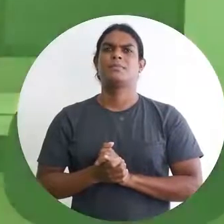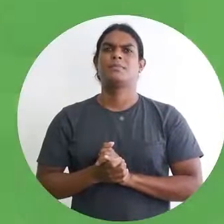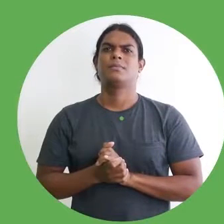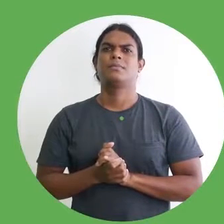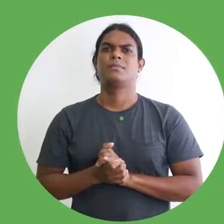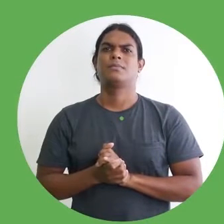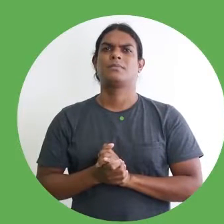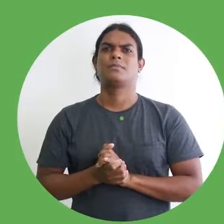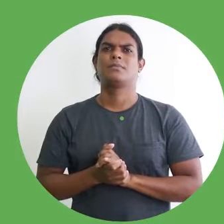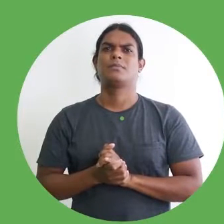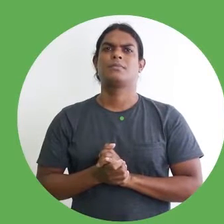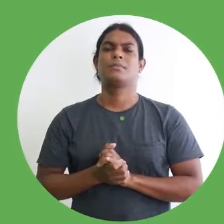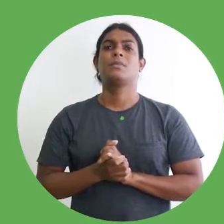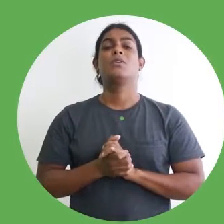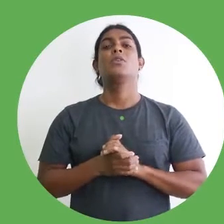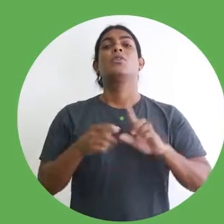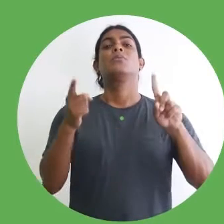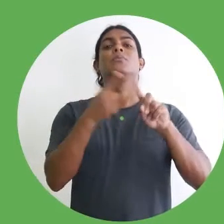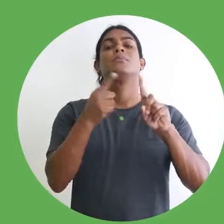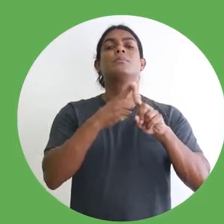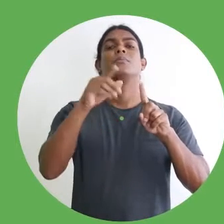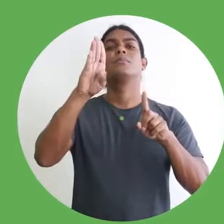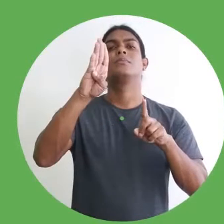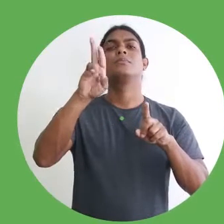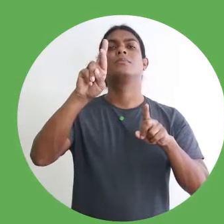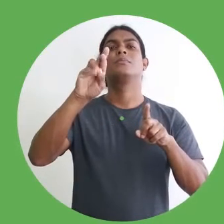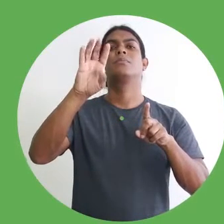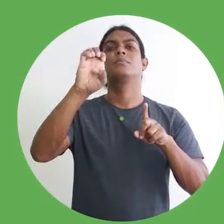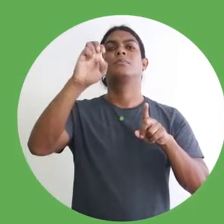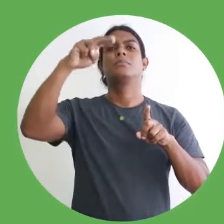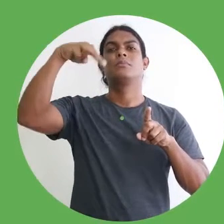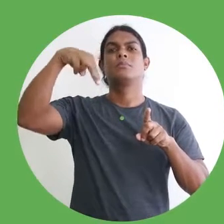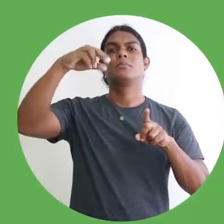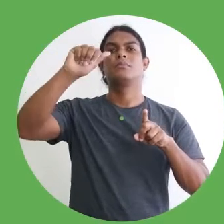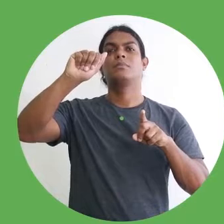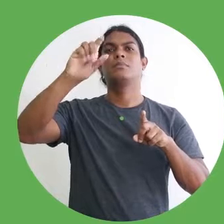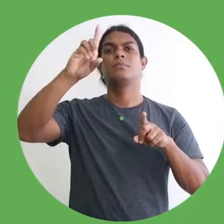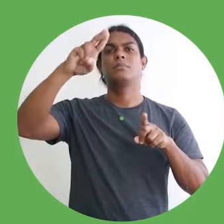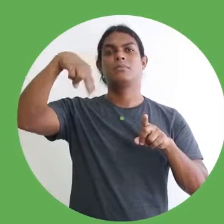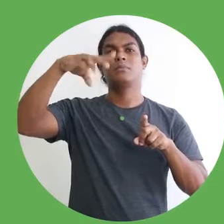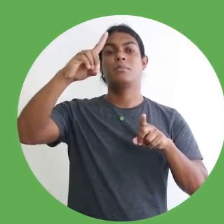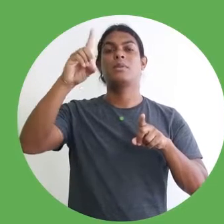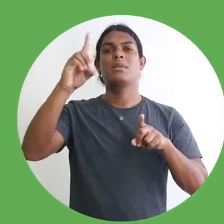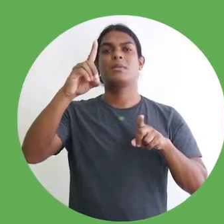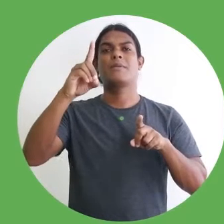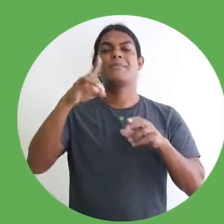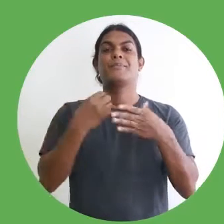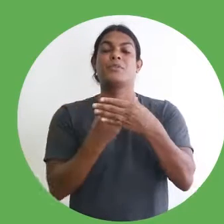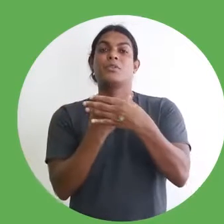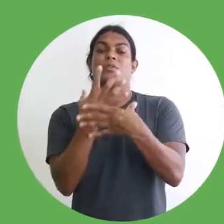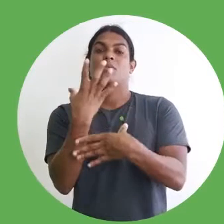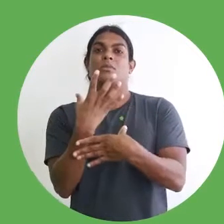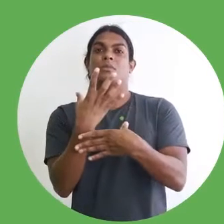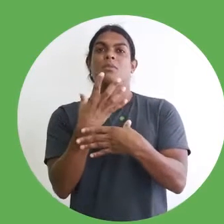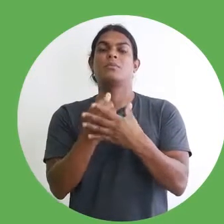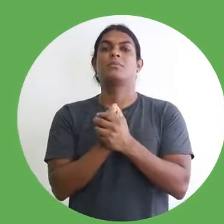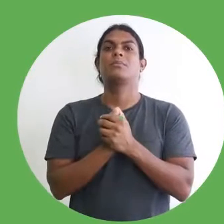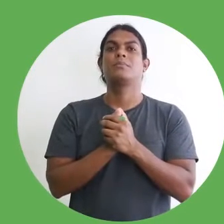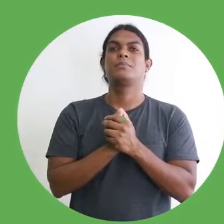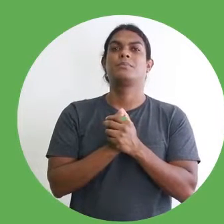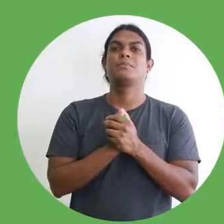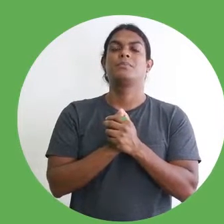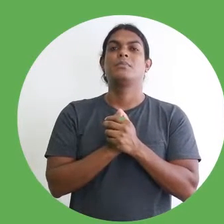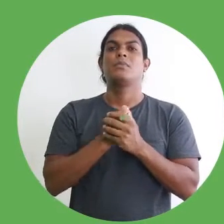O Instituto Ricardo Brenan, como você pode ver aí nesse próximo slide, ele foi fundado pelo colecionador e empresário Ricardo Brenan.